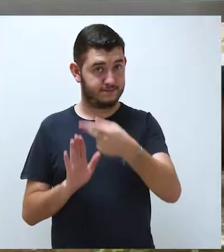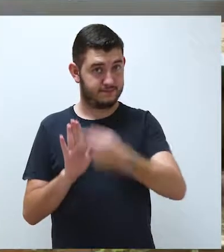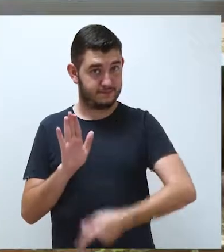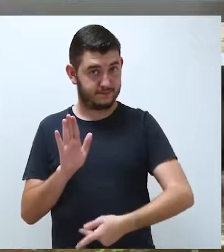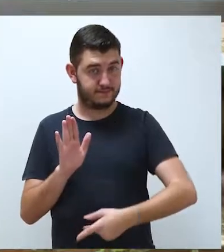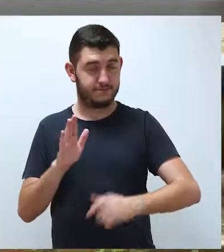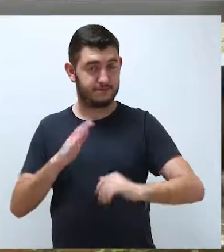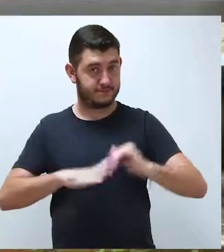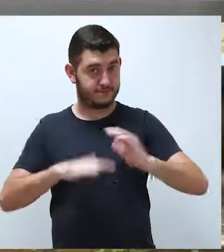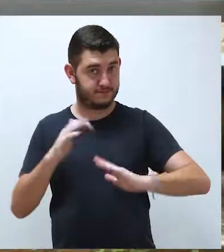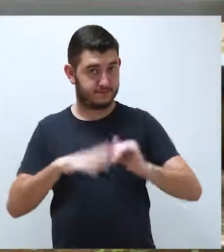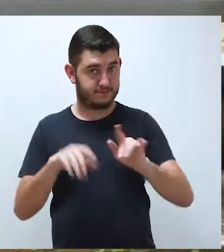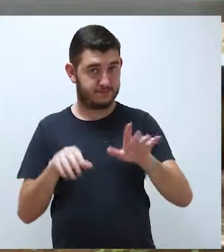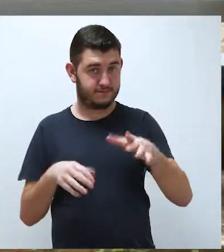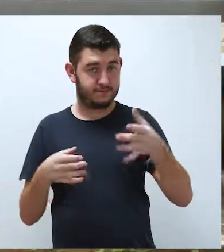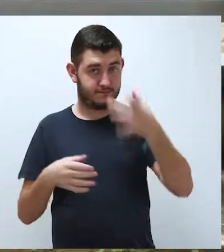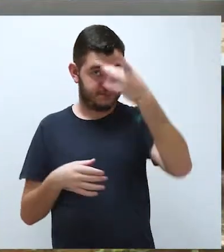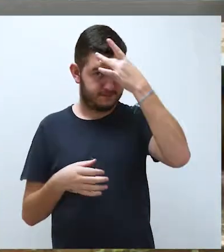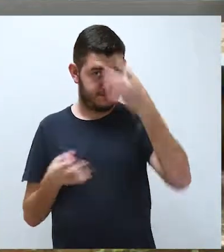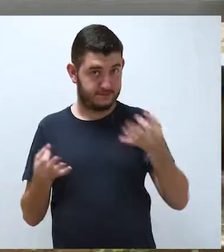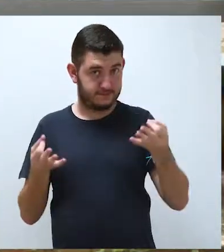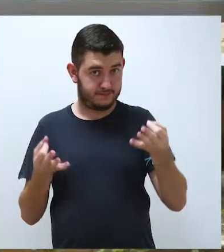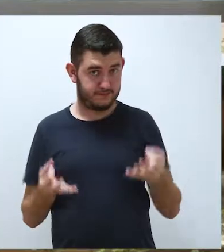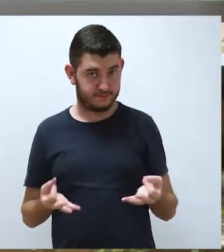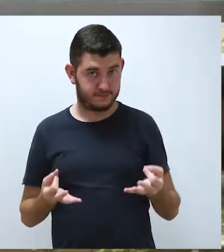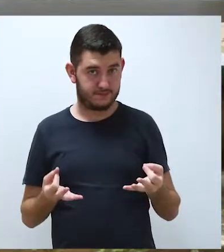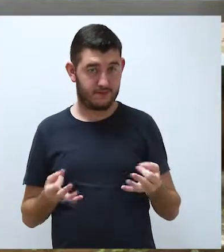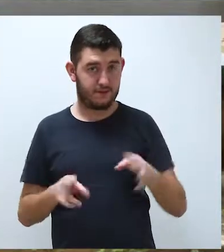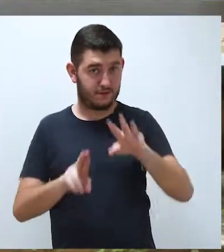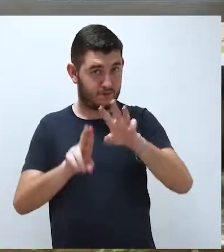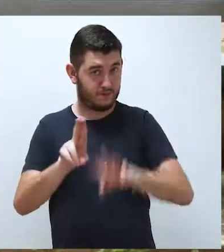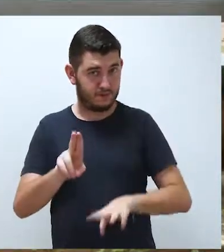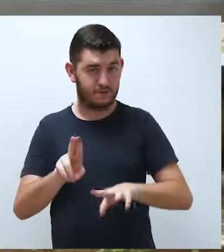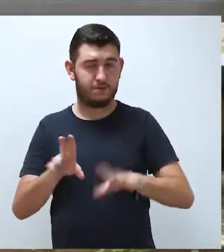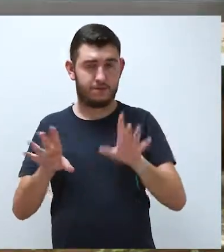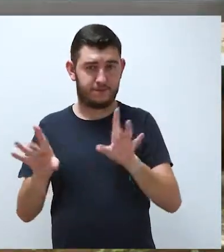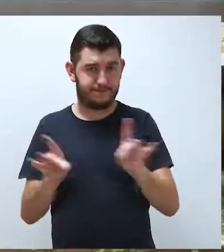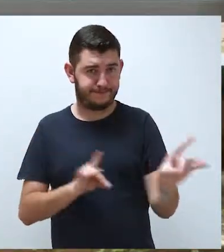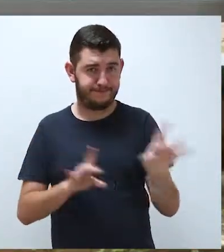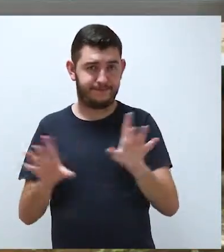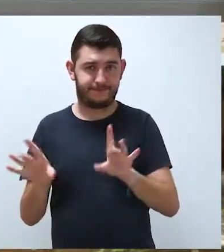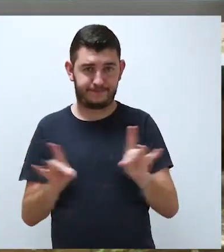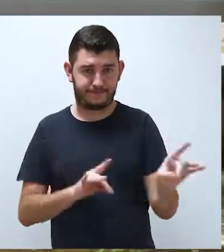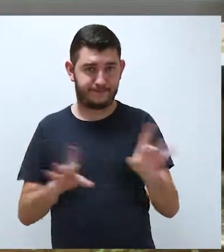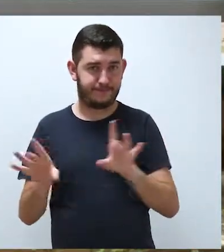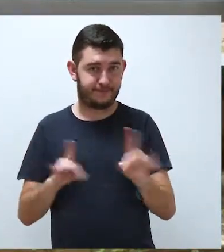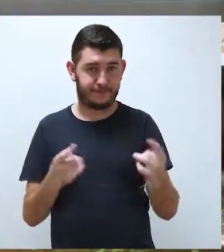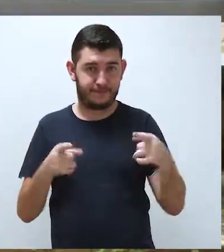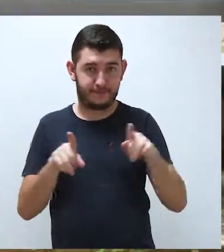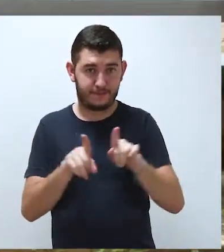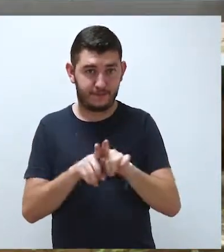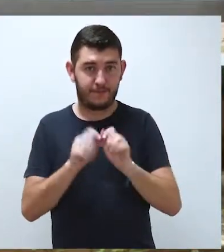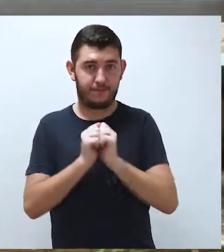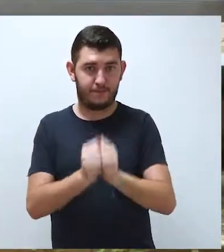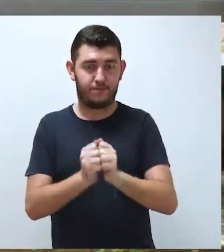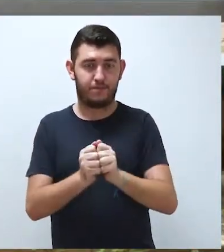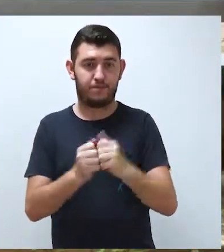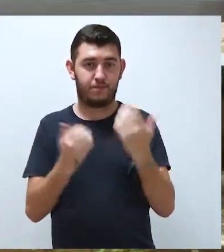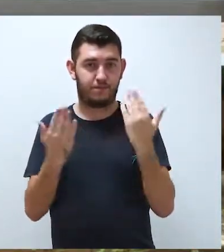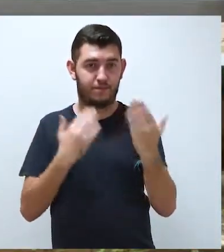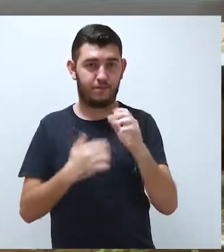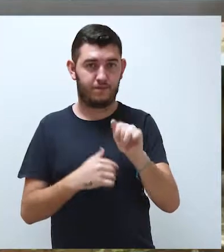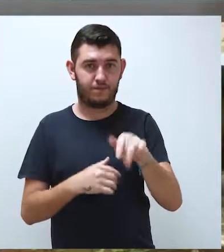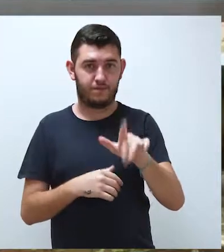Projeto de Práticas Meditação Plena acontece toda semana na UCB. Essa uma parceria do SWAP com os psicólogos Angela Lins e Rodrigo